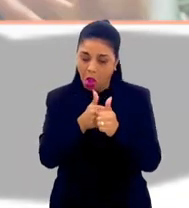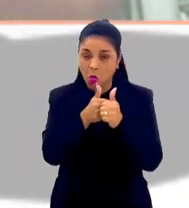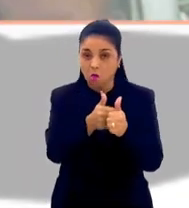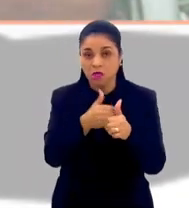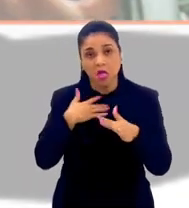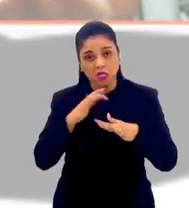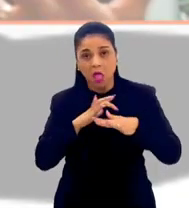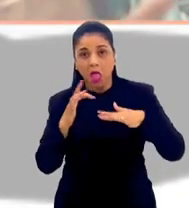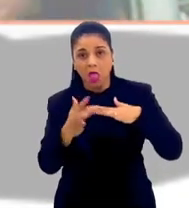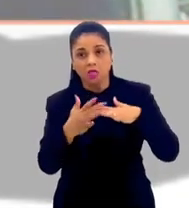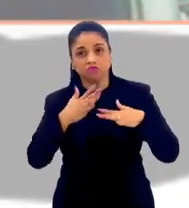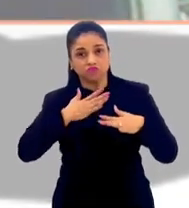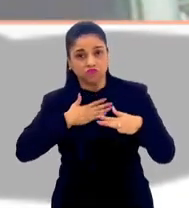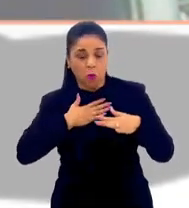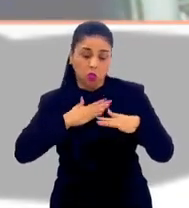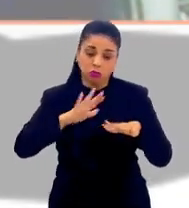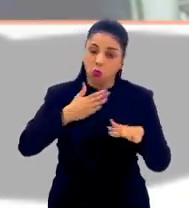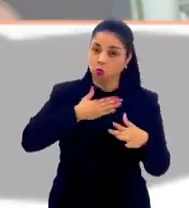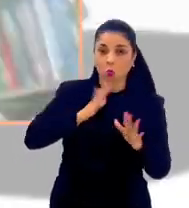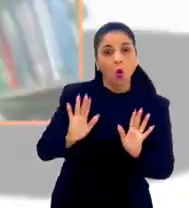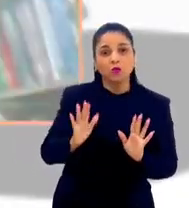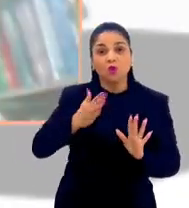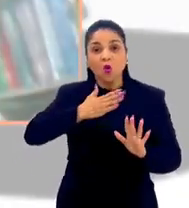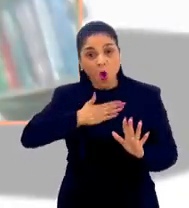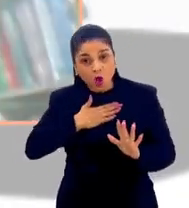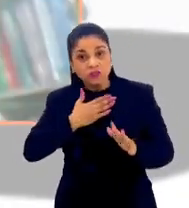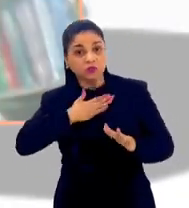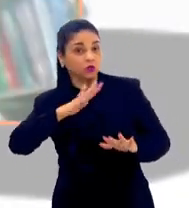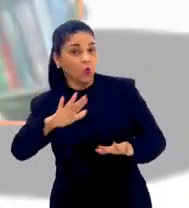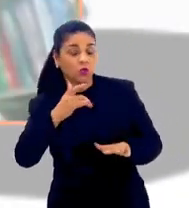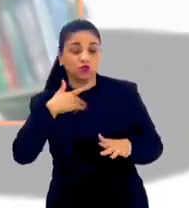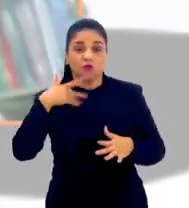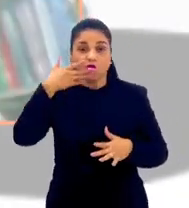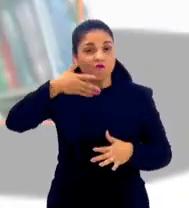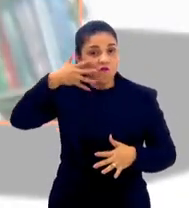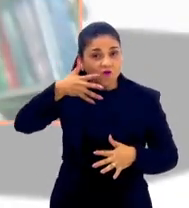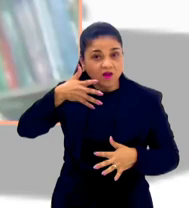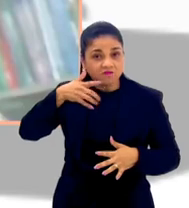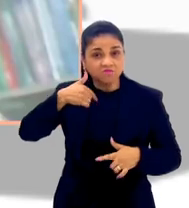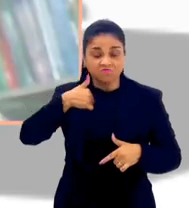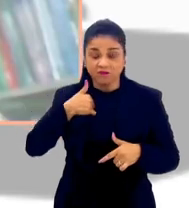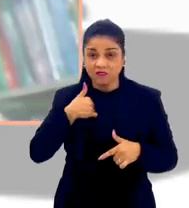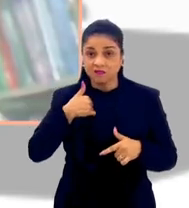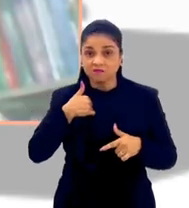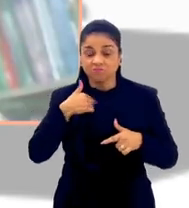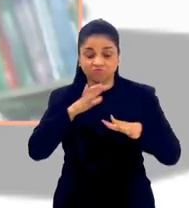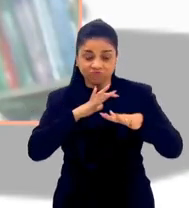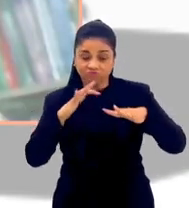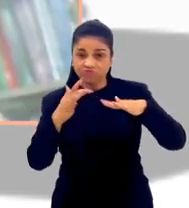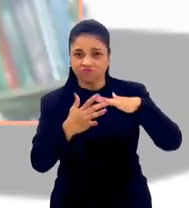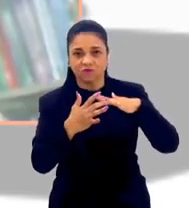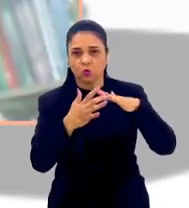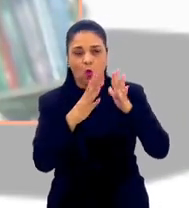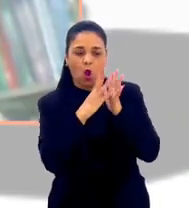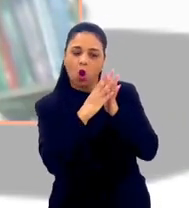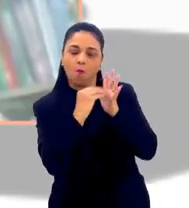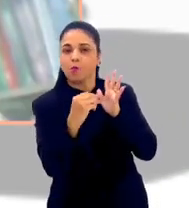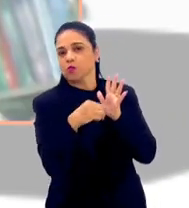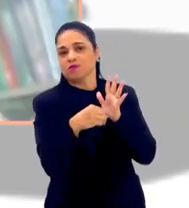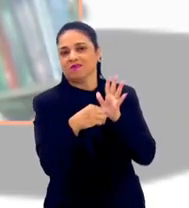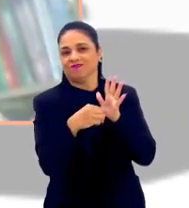goste, debata comigo e não goste também do que eu falho. Mas a rede social não pode ser um espelho.